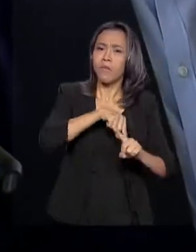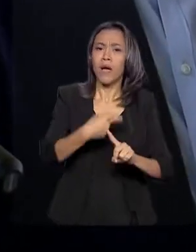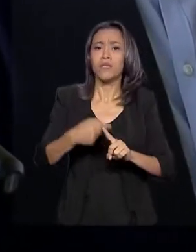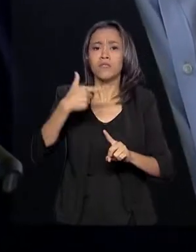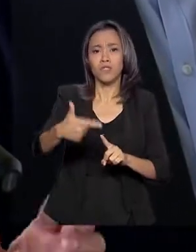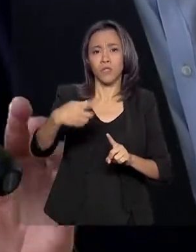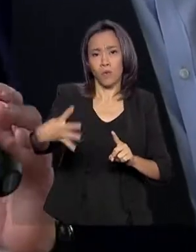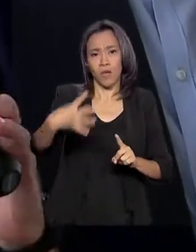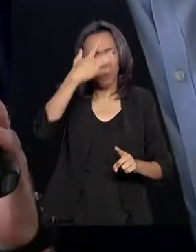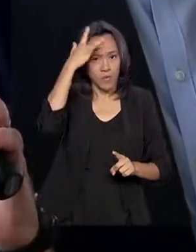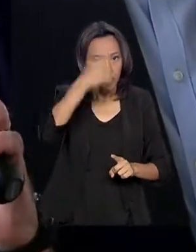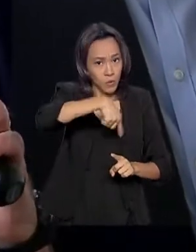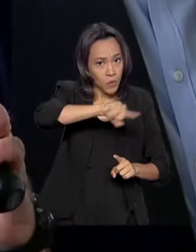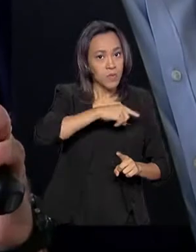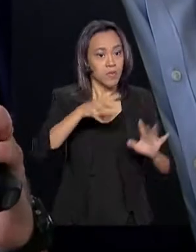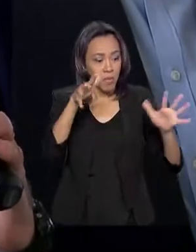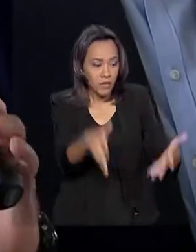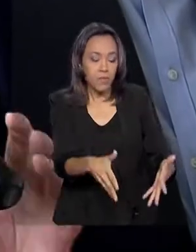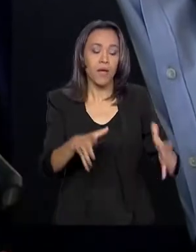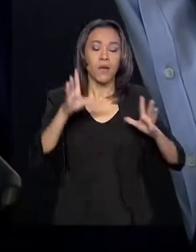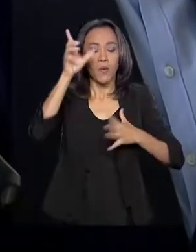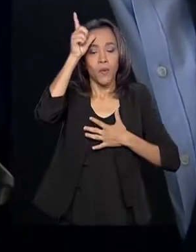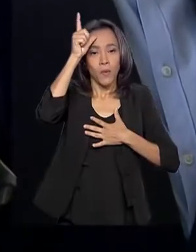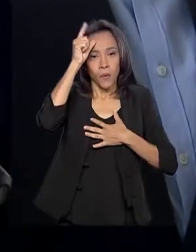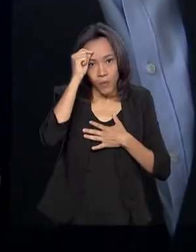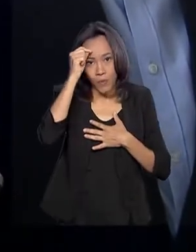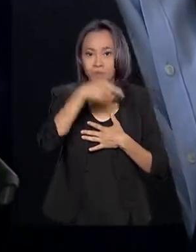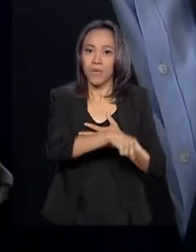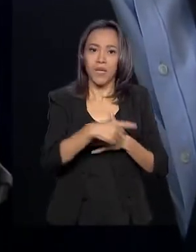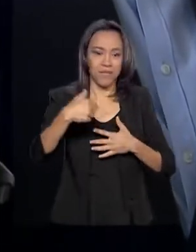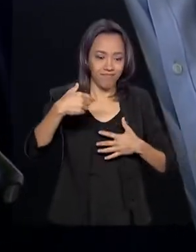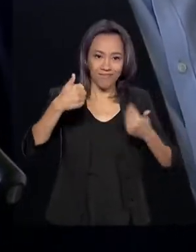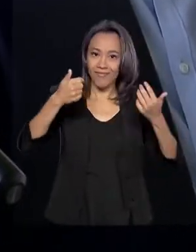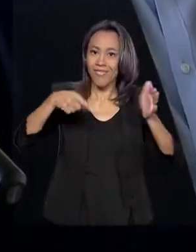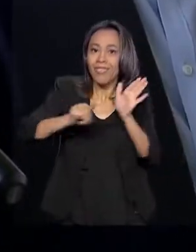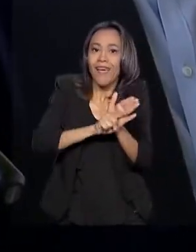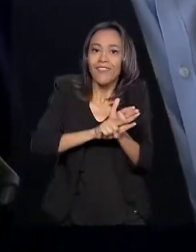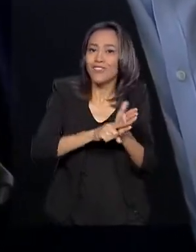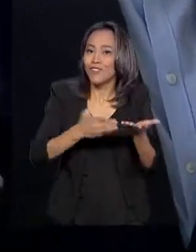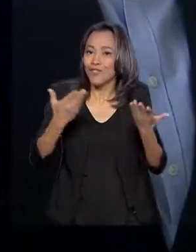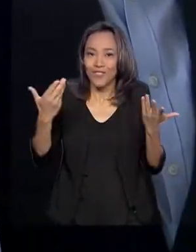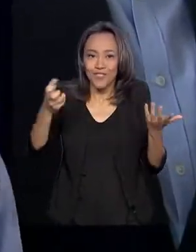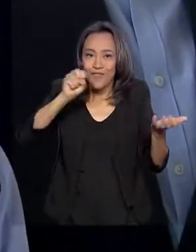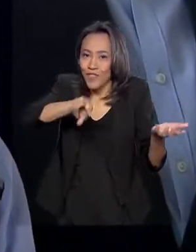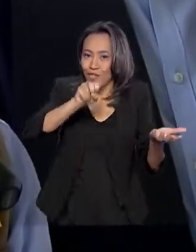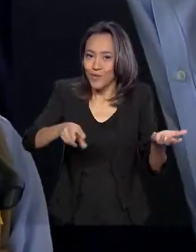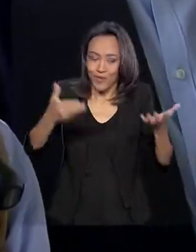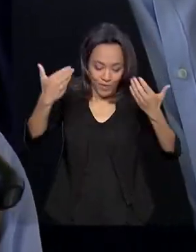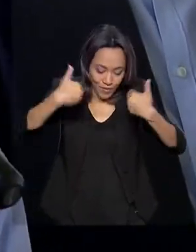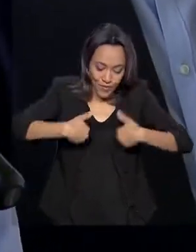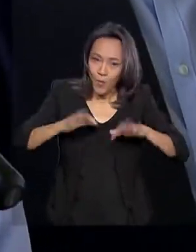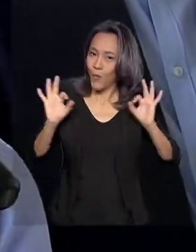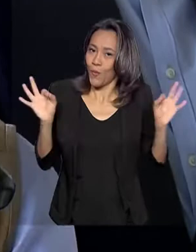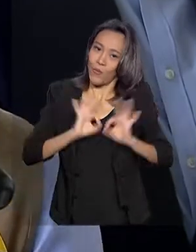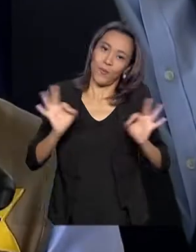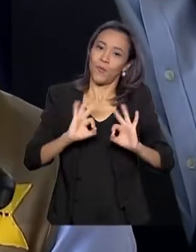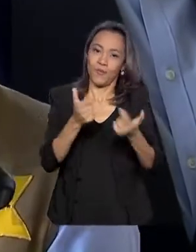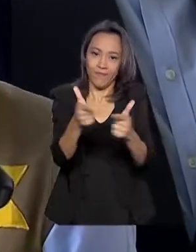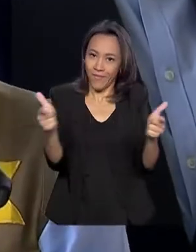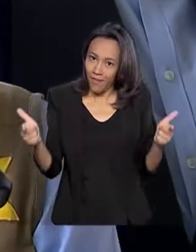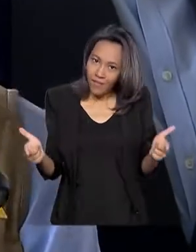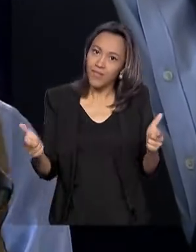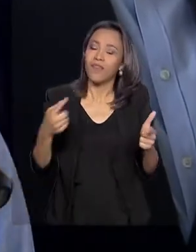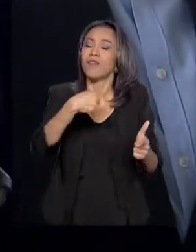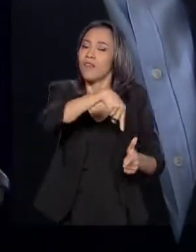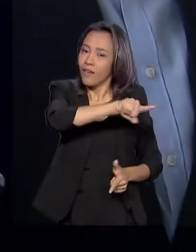operação, de terem o alívio do resultado definitivo, todos os exames como negativo, e